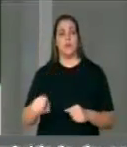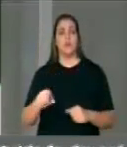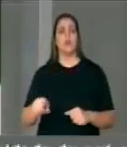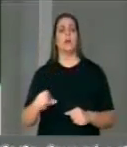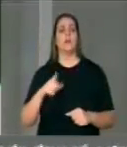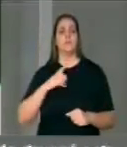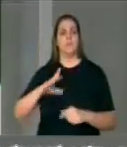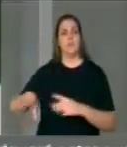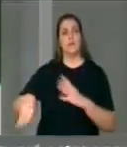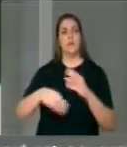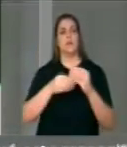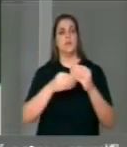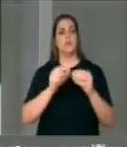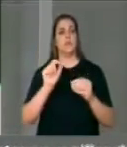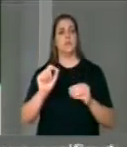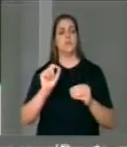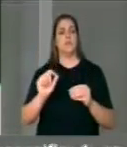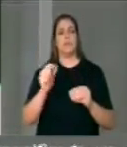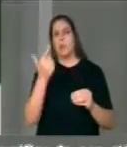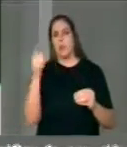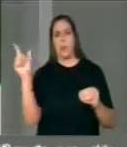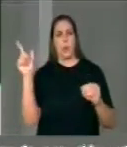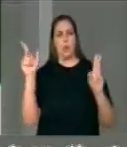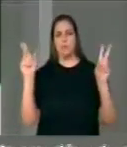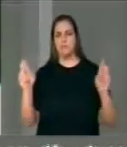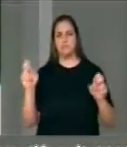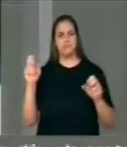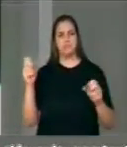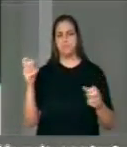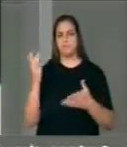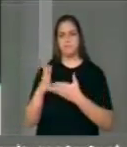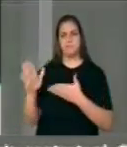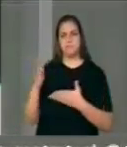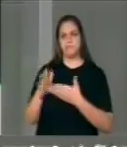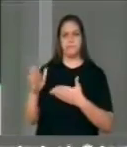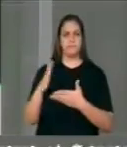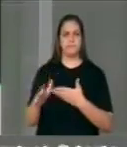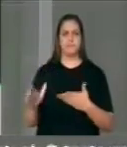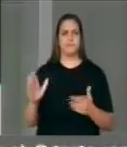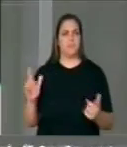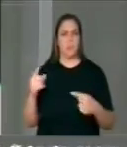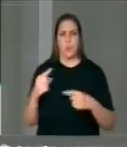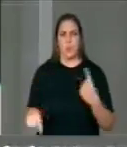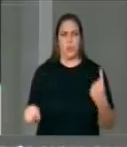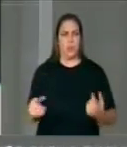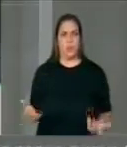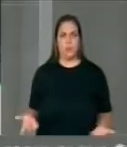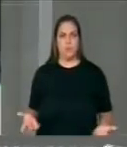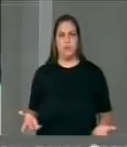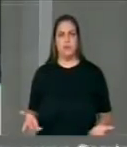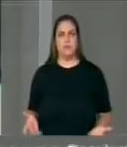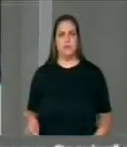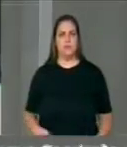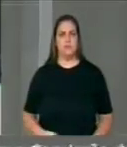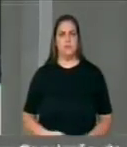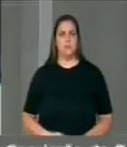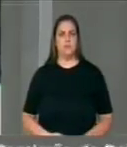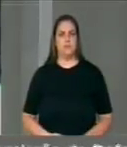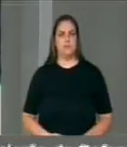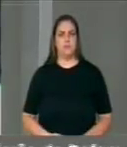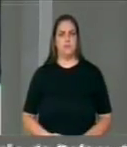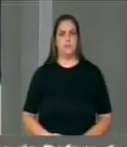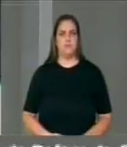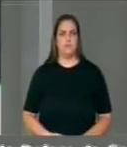adendada um jabuti matéria impertinente que tratava